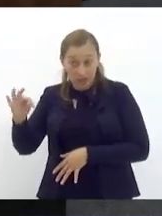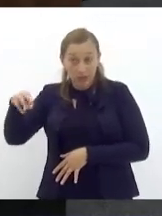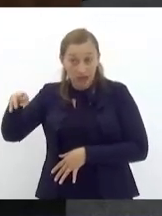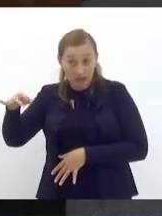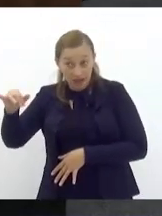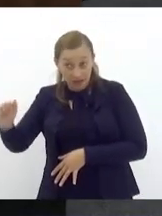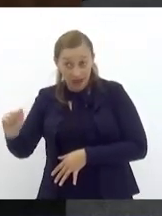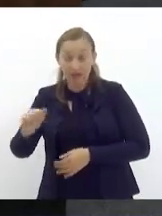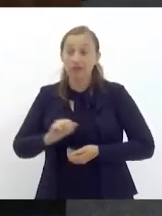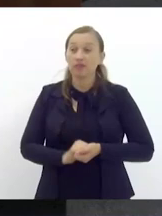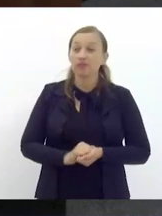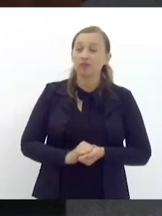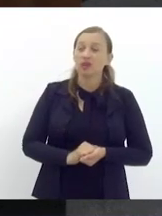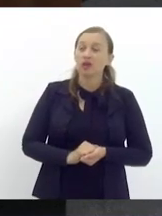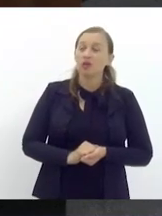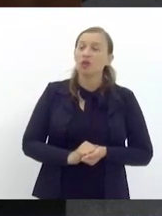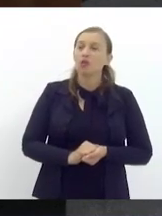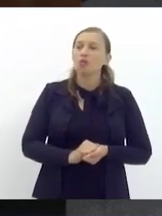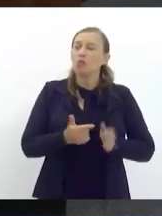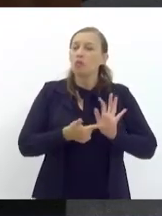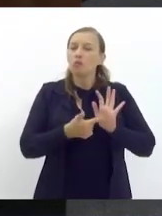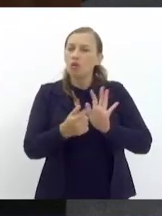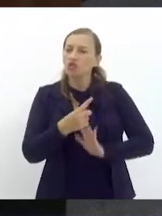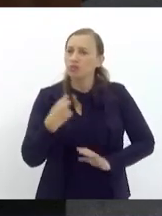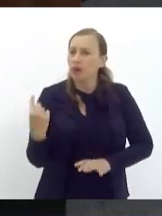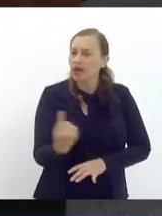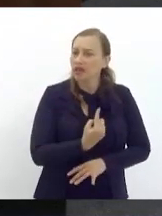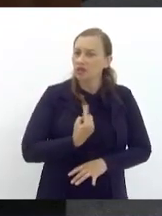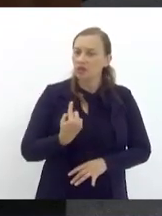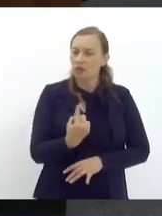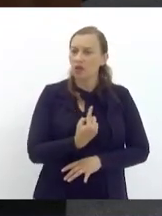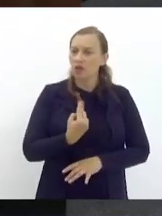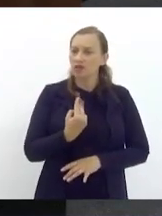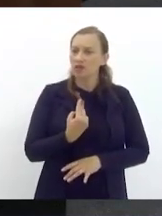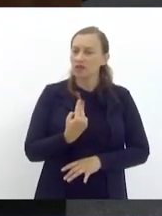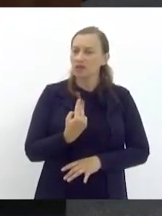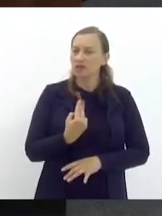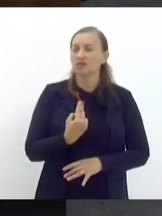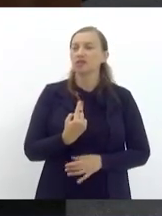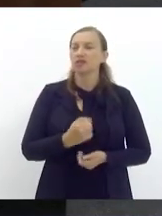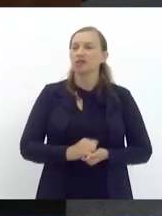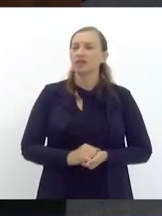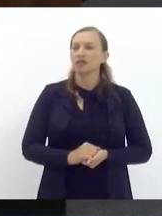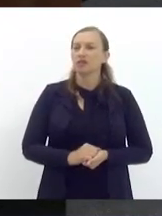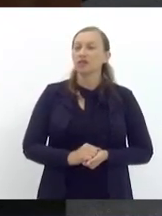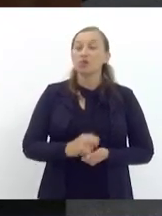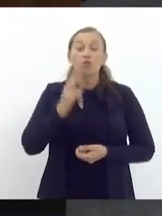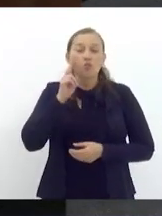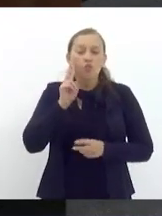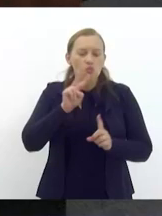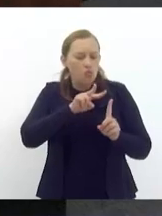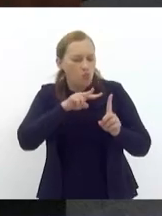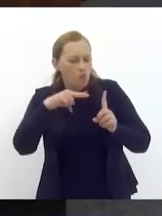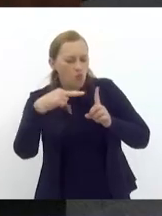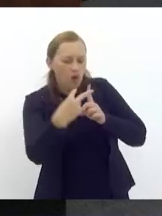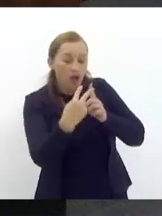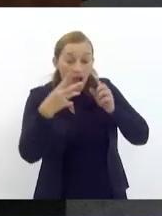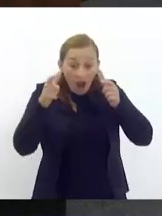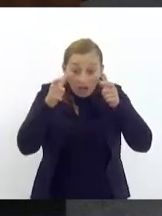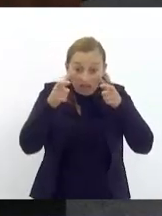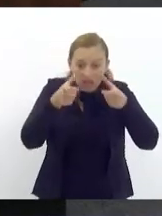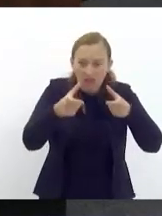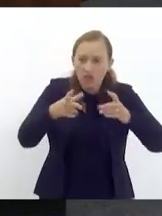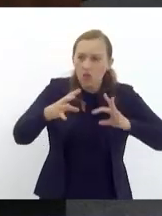o parlamento fluminense além do seu brilho individual um olhar muito atento